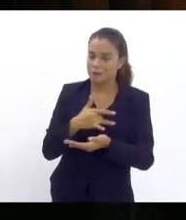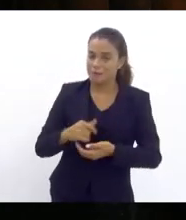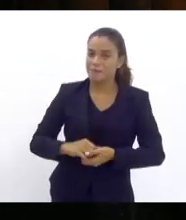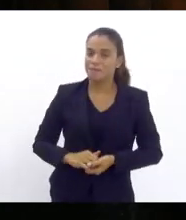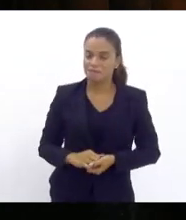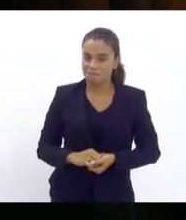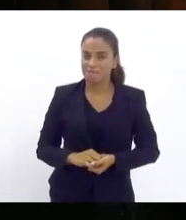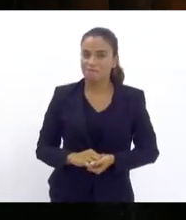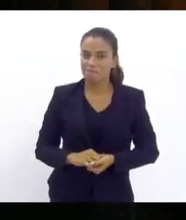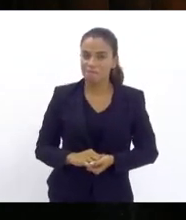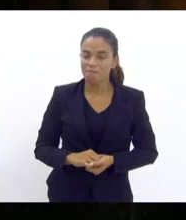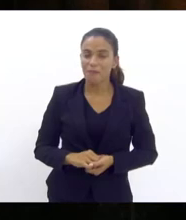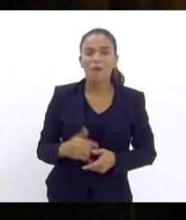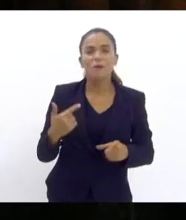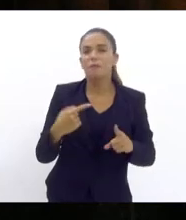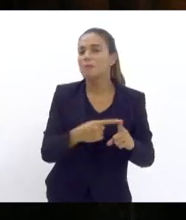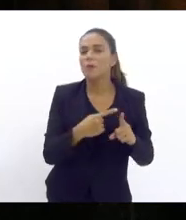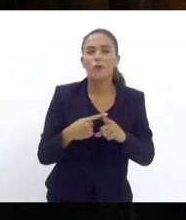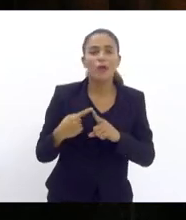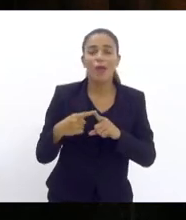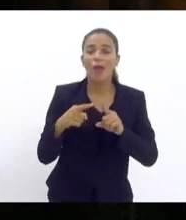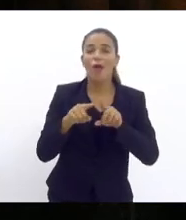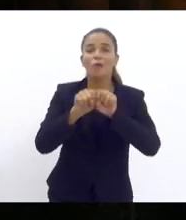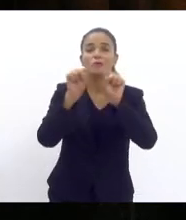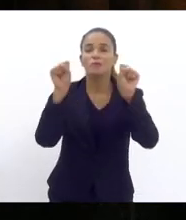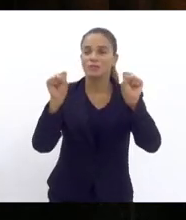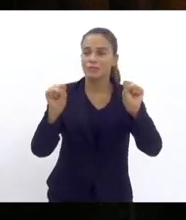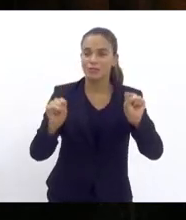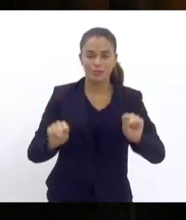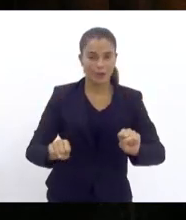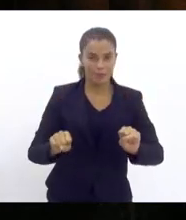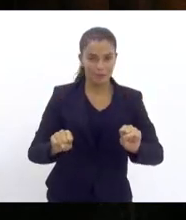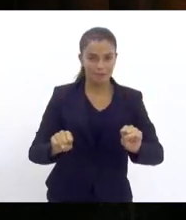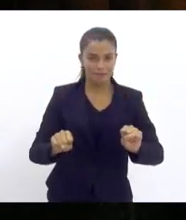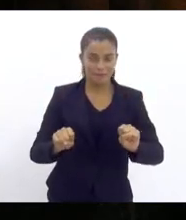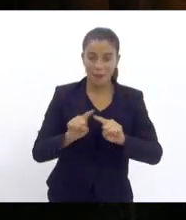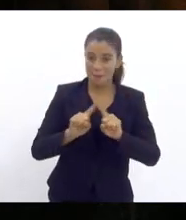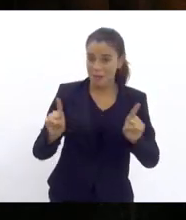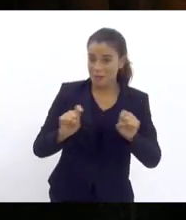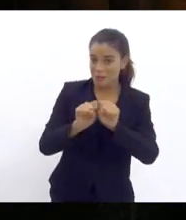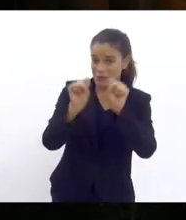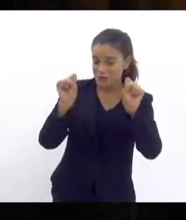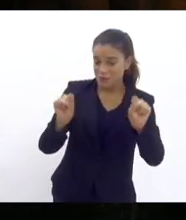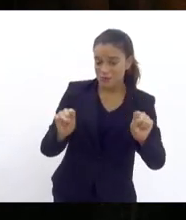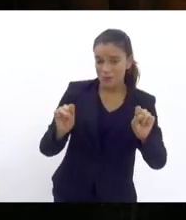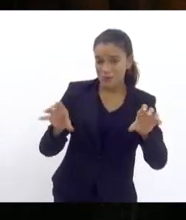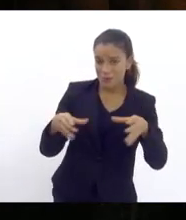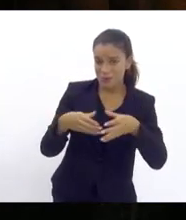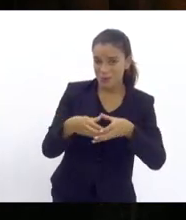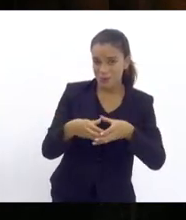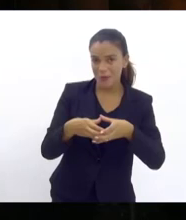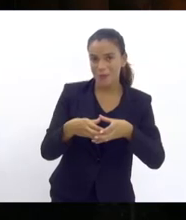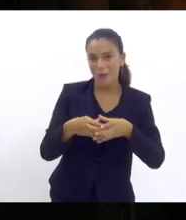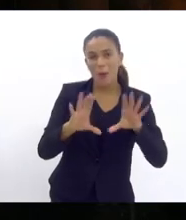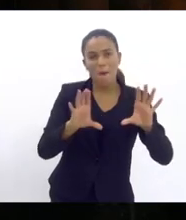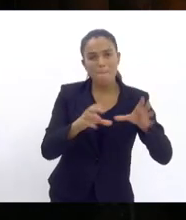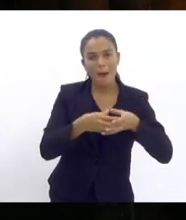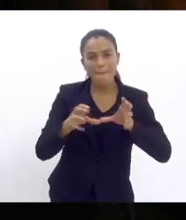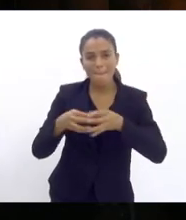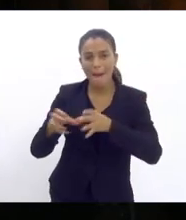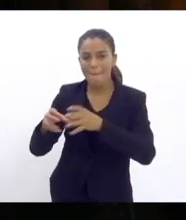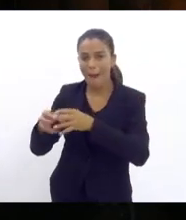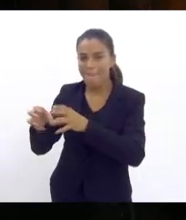porque é um sistema mas o nosso sistema de saúde que é o SUS